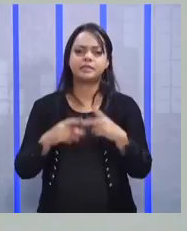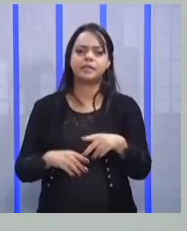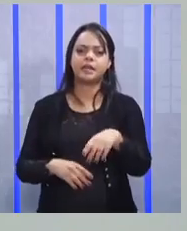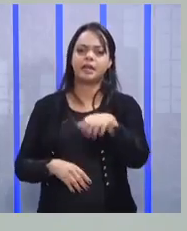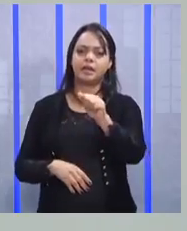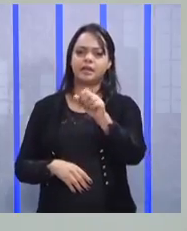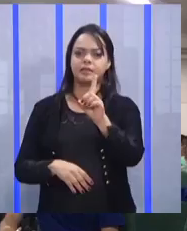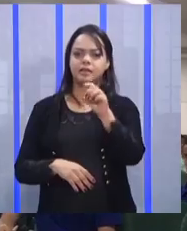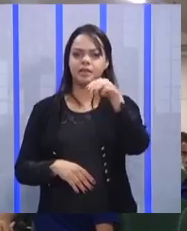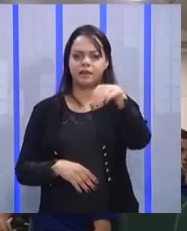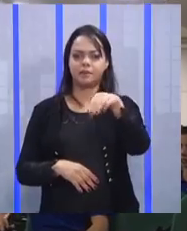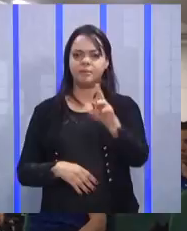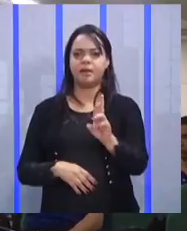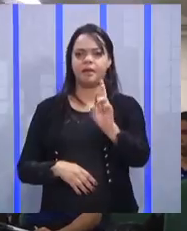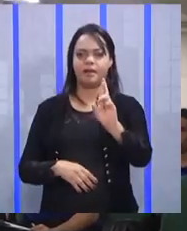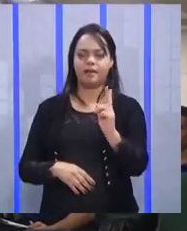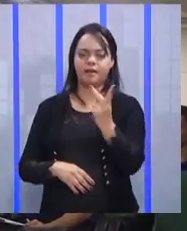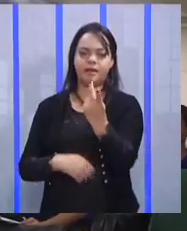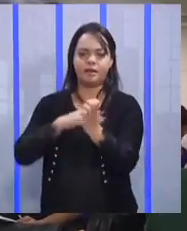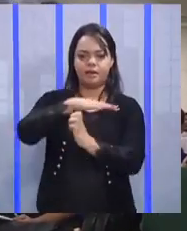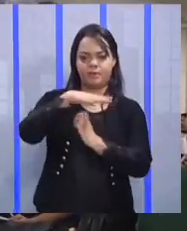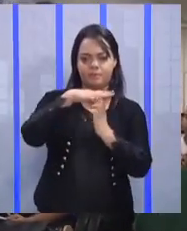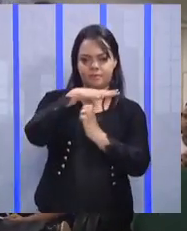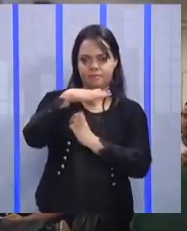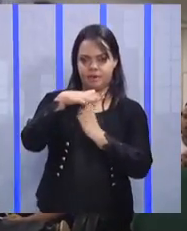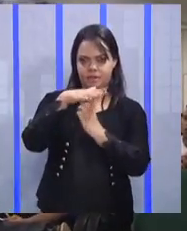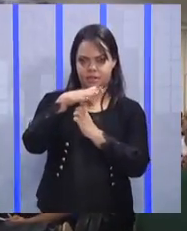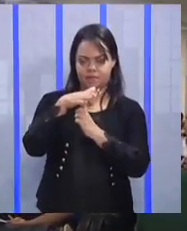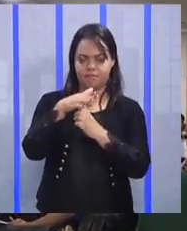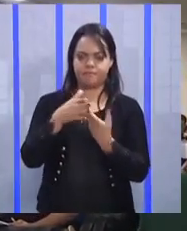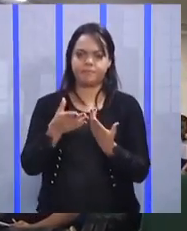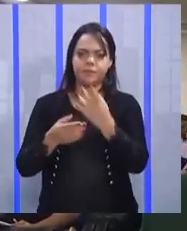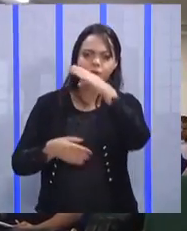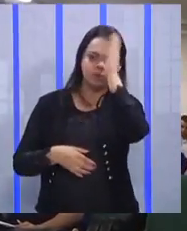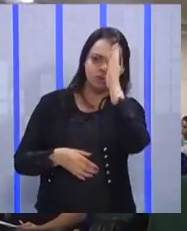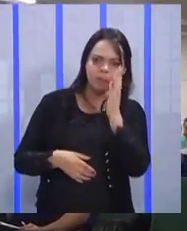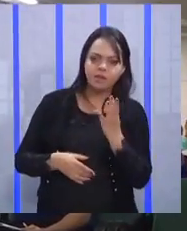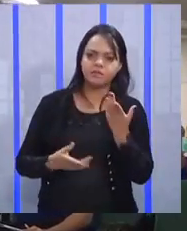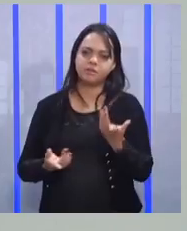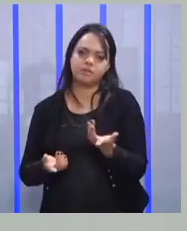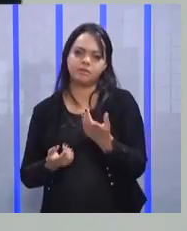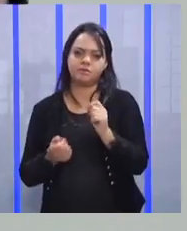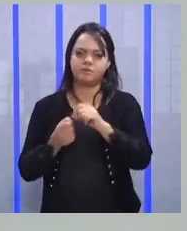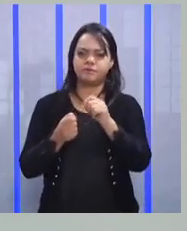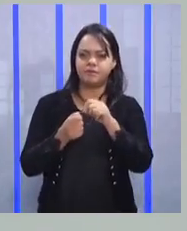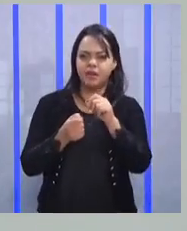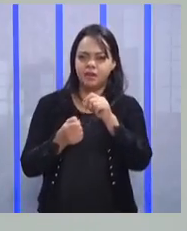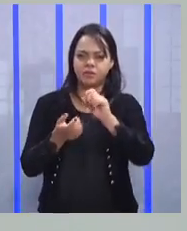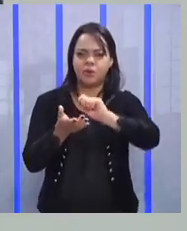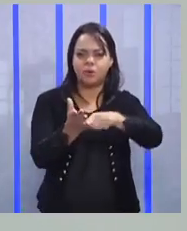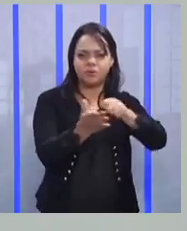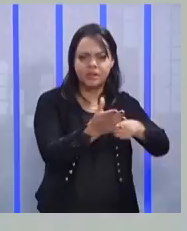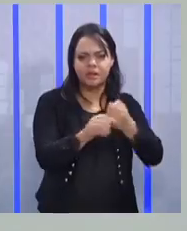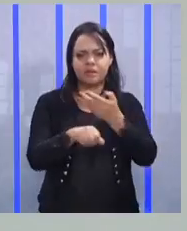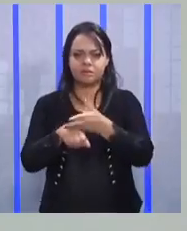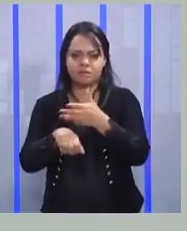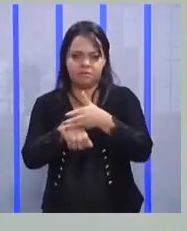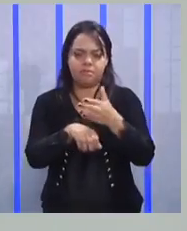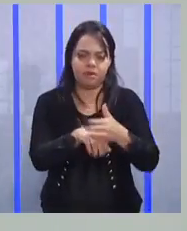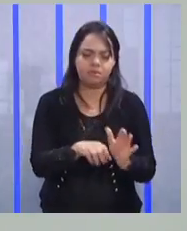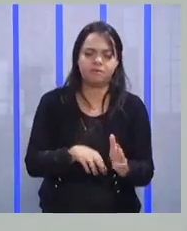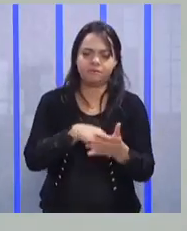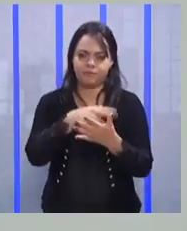DMRH, é uma empresa de consultoria brasileira, consultoria, recrutamento, seleção, faz treinamento e tudo e tal.